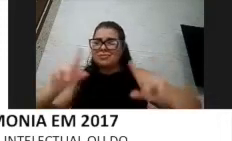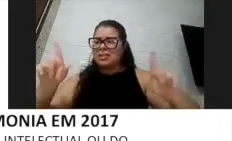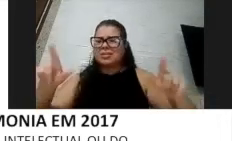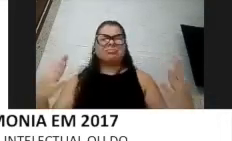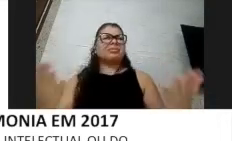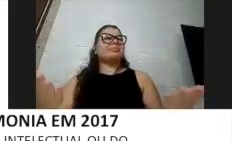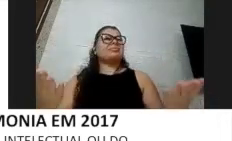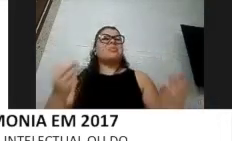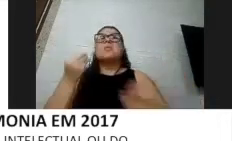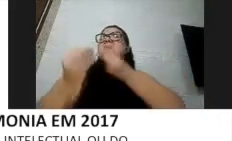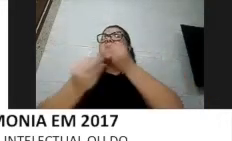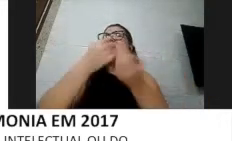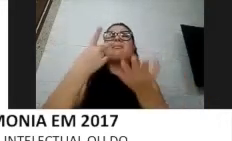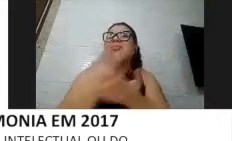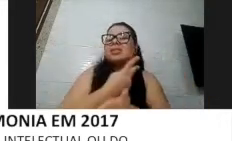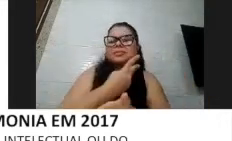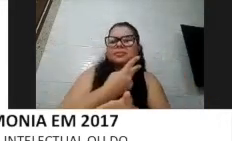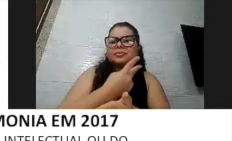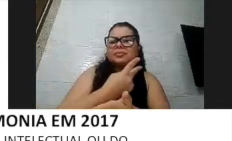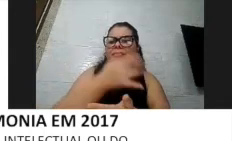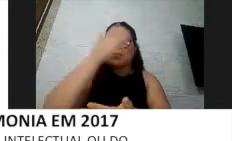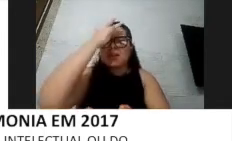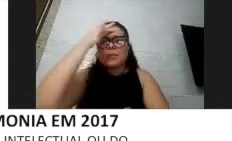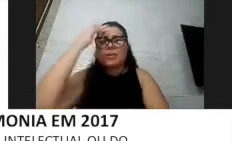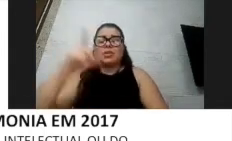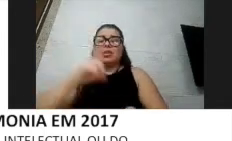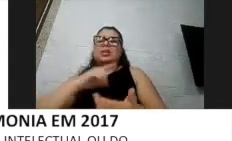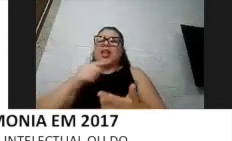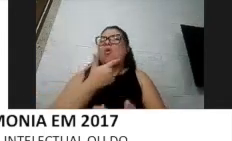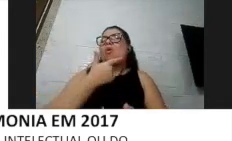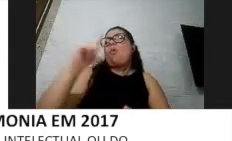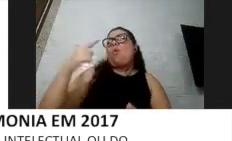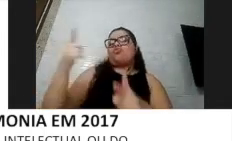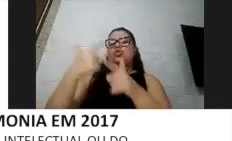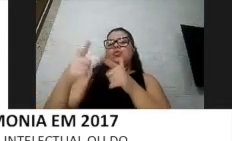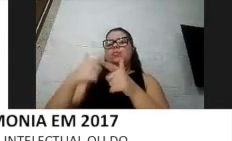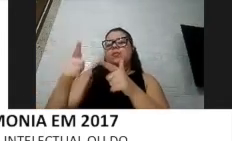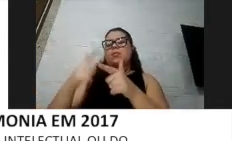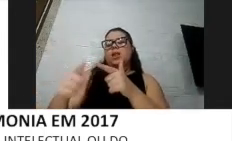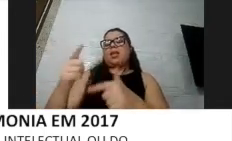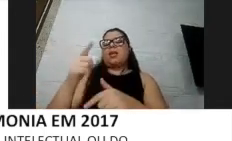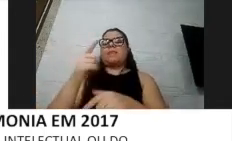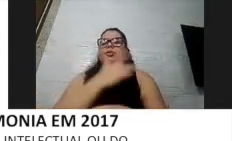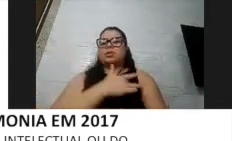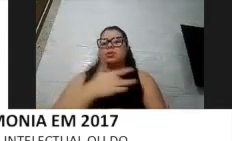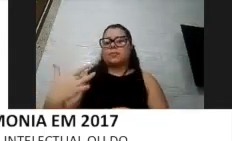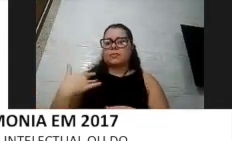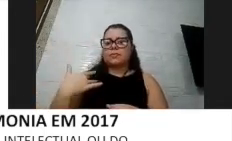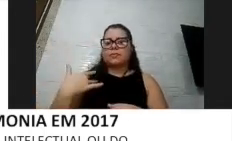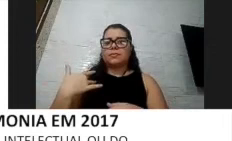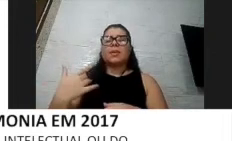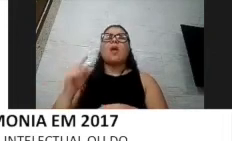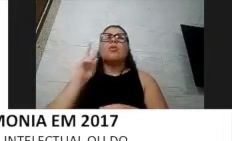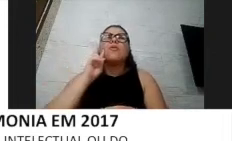acontece com isso? São pessoas que têm outros problemas de saúde? E daí quando eu separei por idade, eu vi